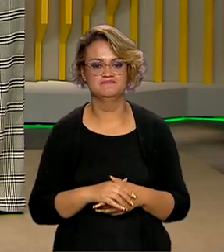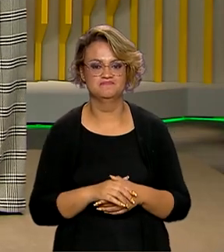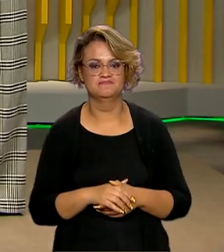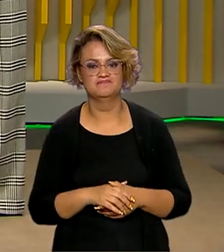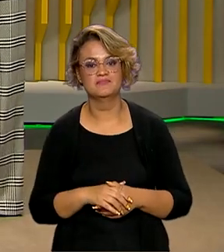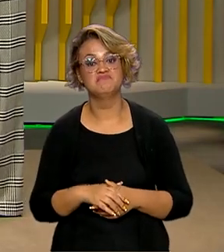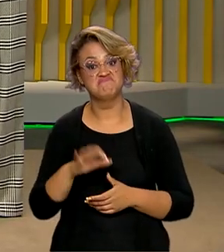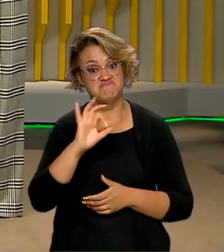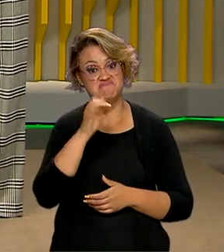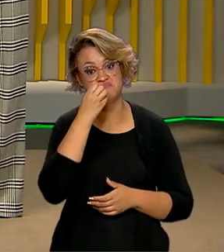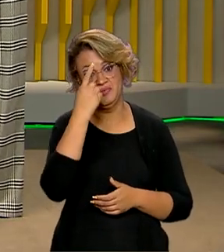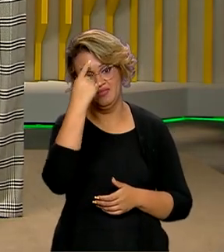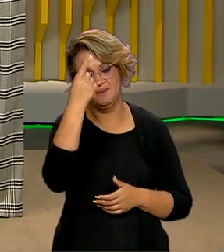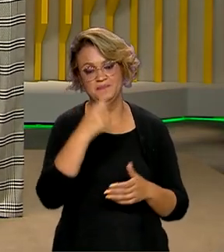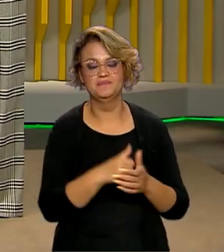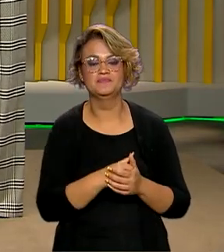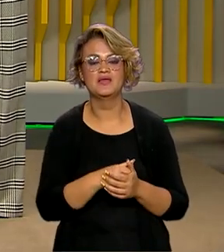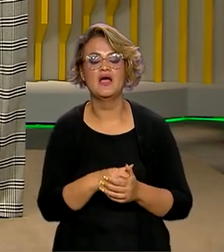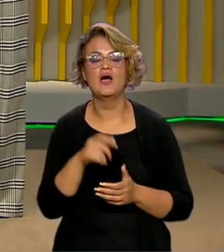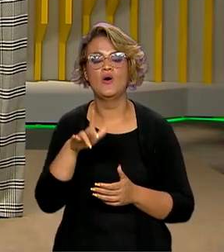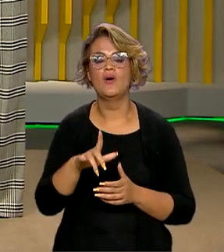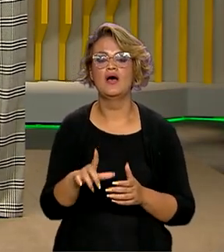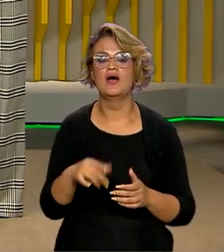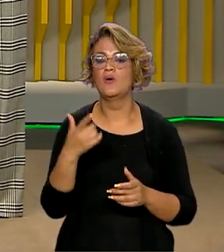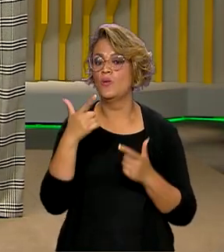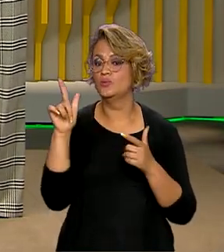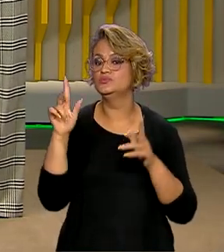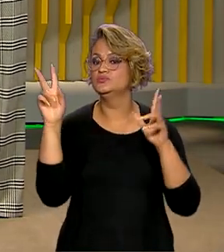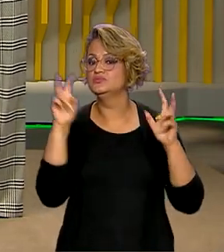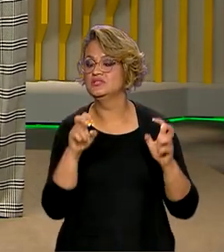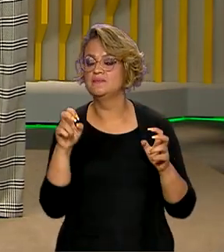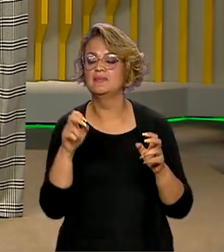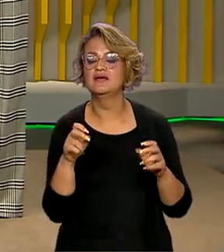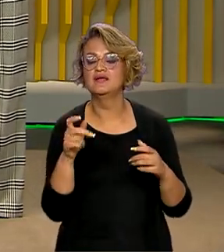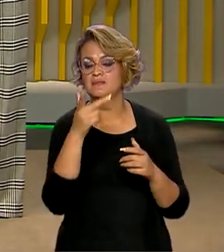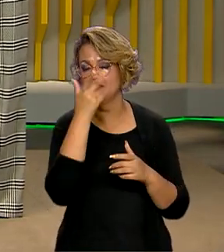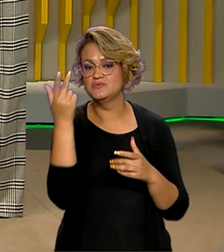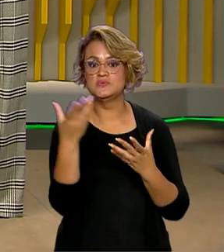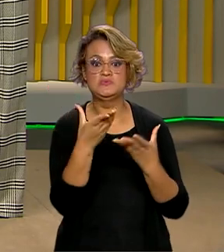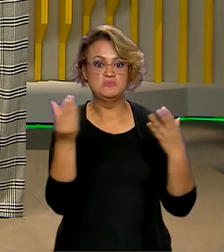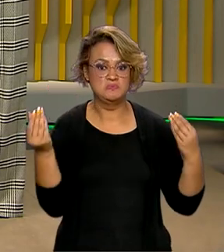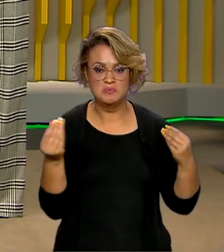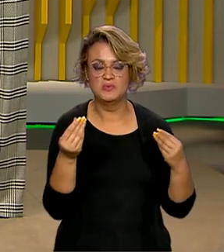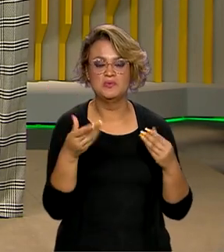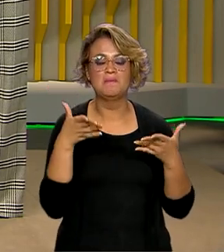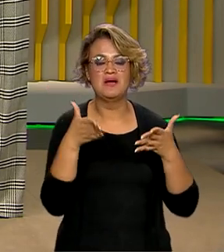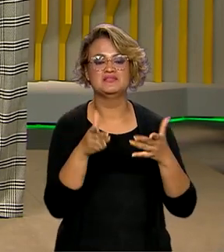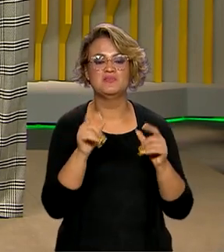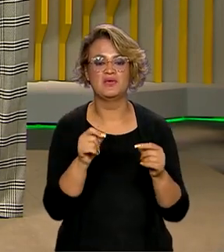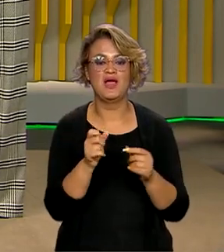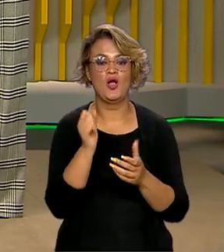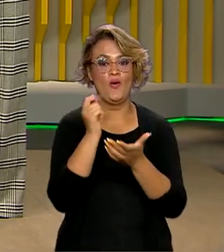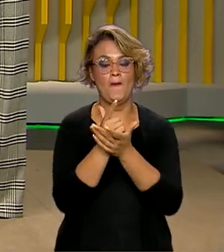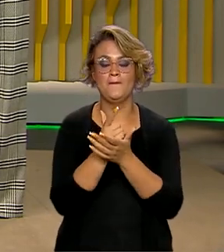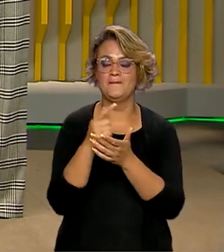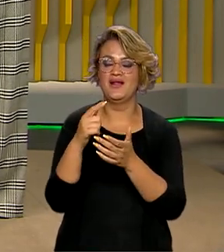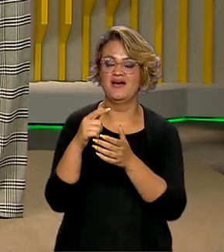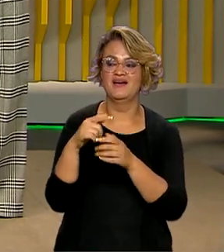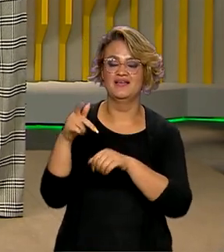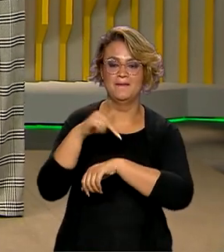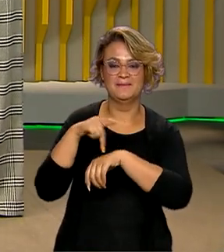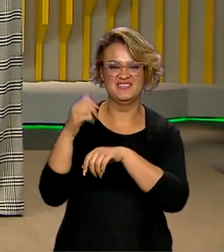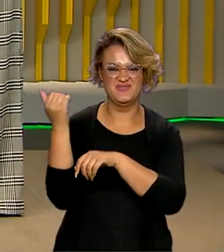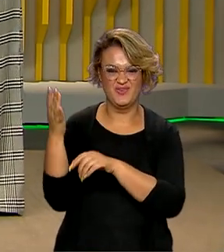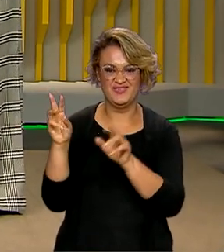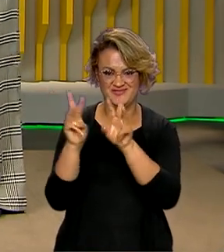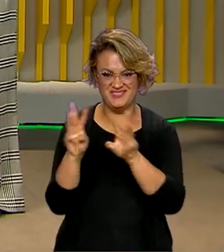Uma ótima ideia, né? Bom, agora nós vamos falar de um tema que envolve milhões de pessoas no país, que são as compras internacionais. Você